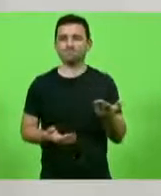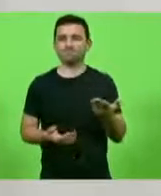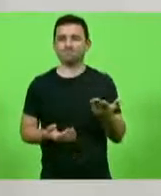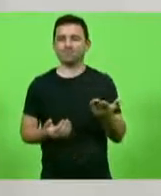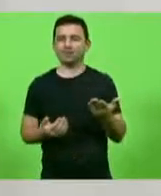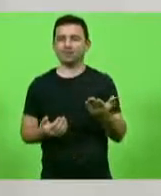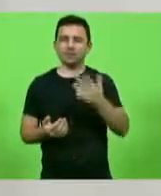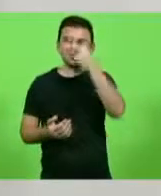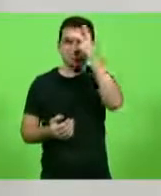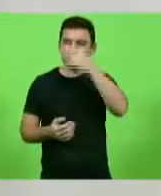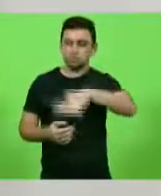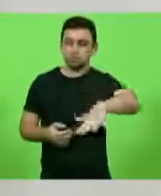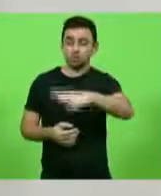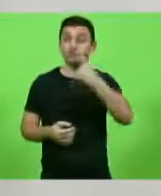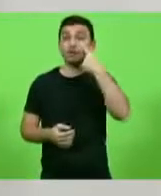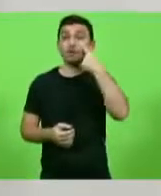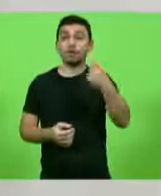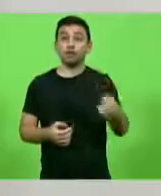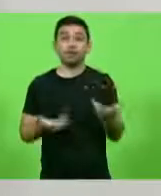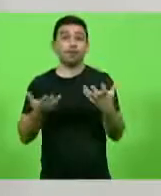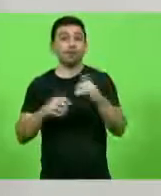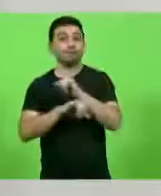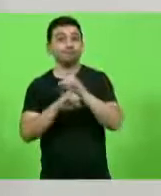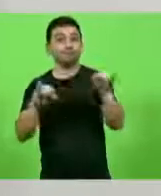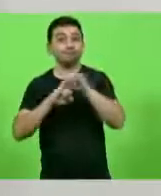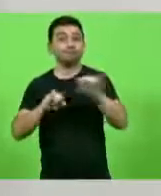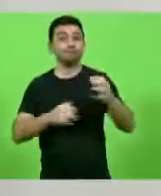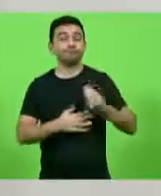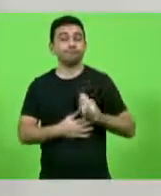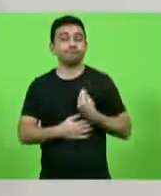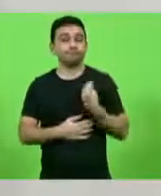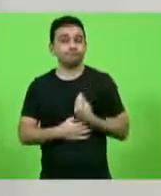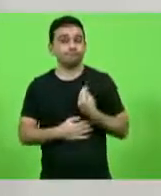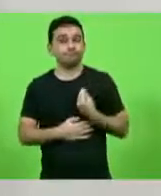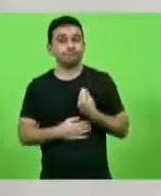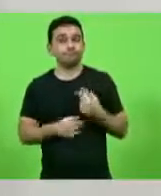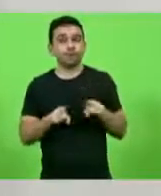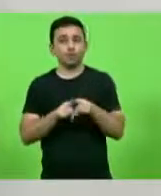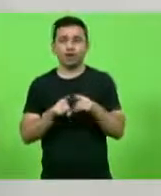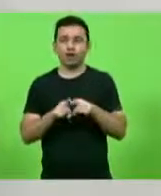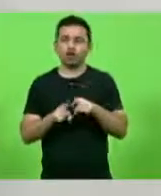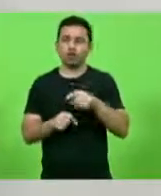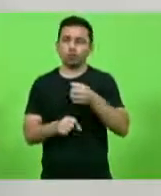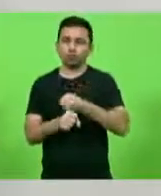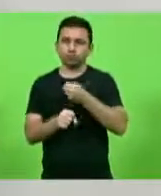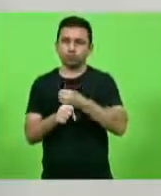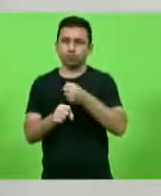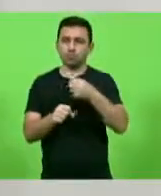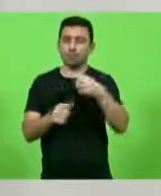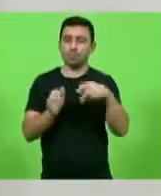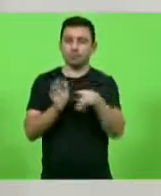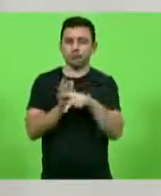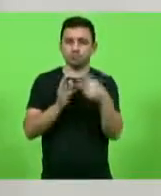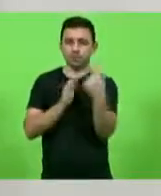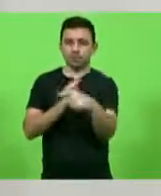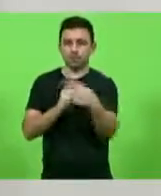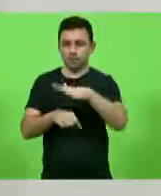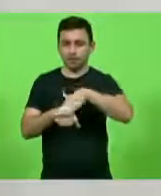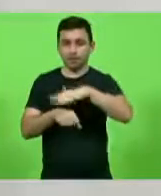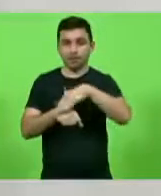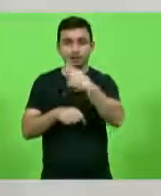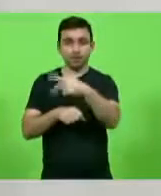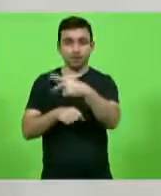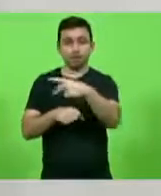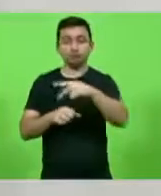de pessoas interessadas na divulgação da vida e da obra desse alemão que fez par da fundação do município de